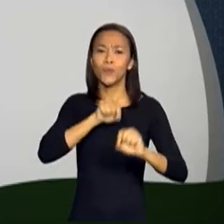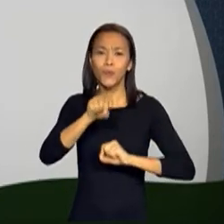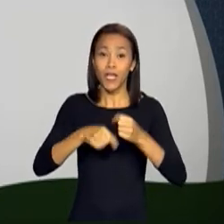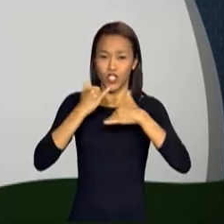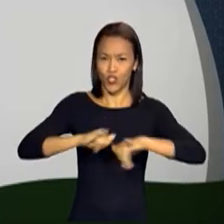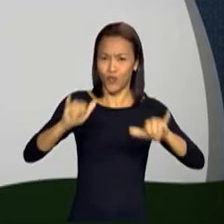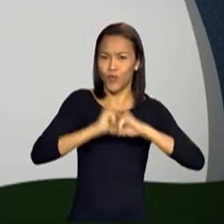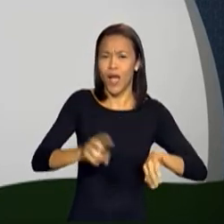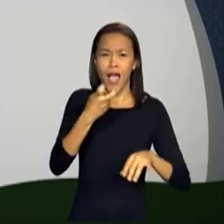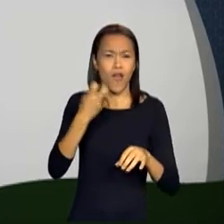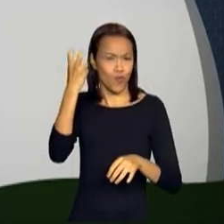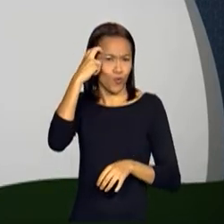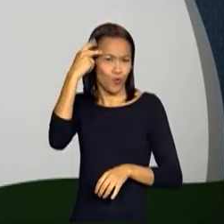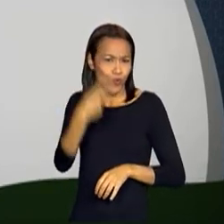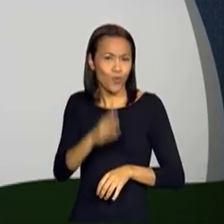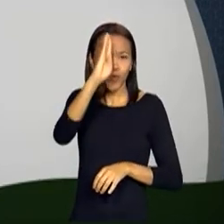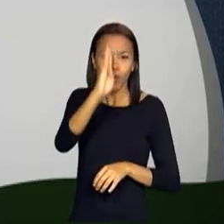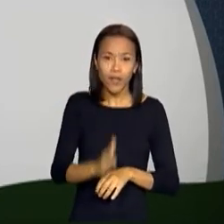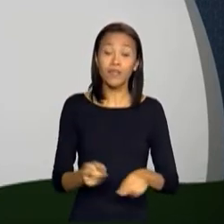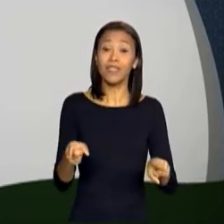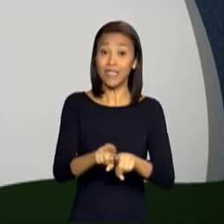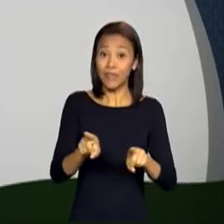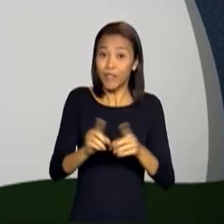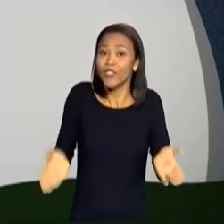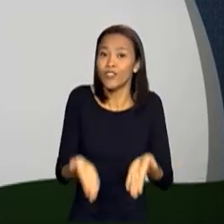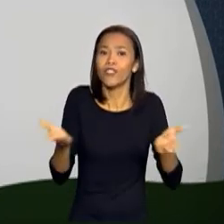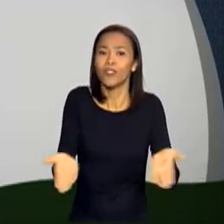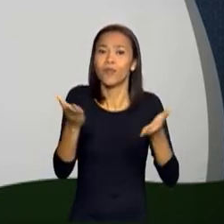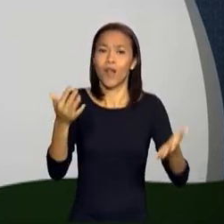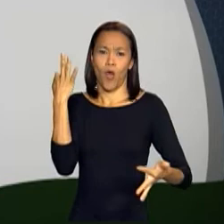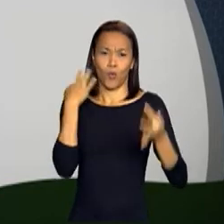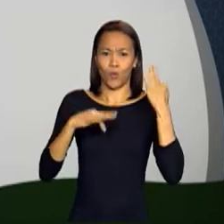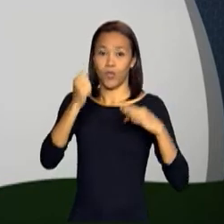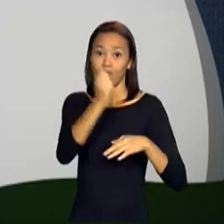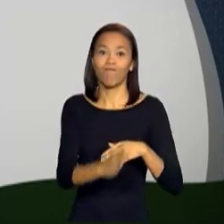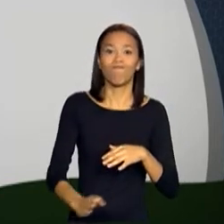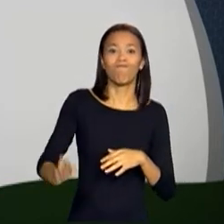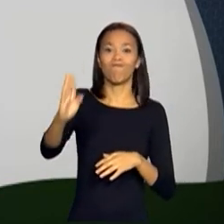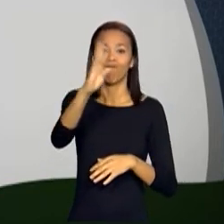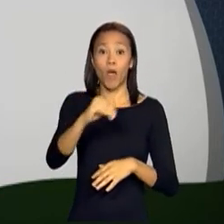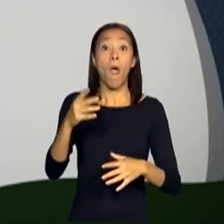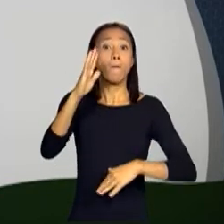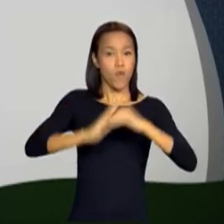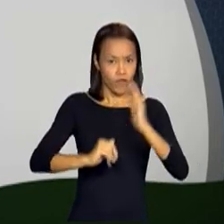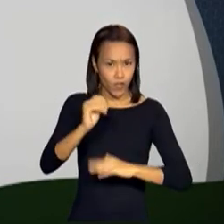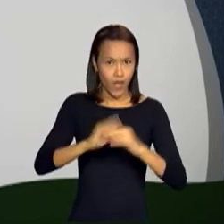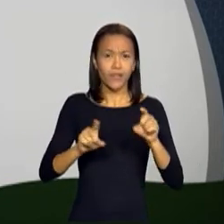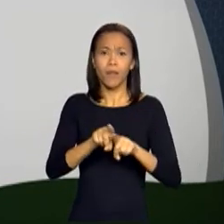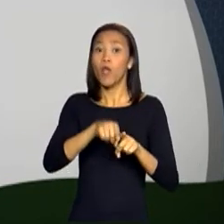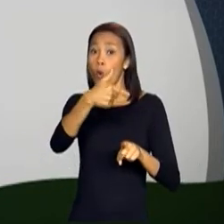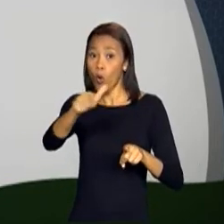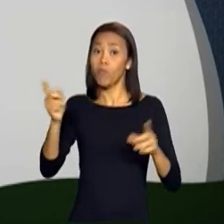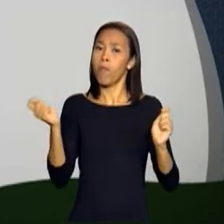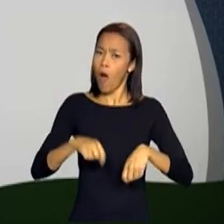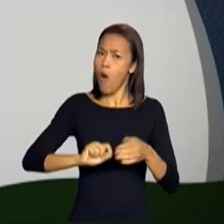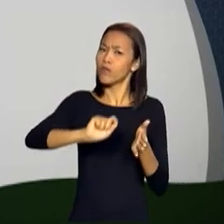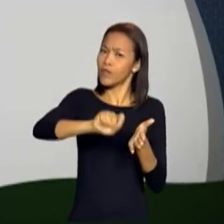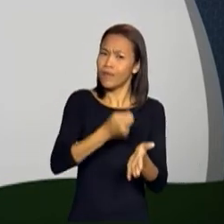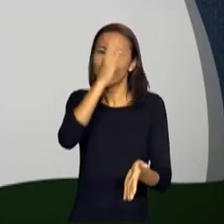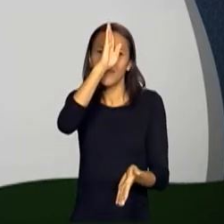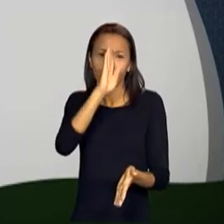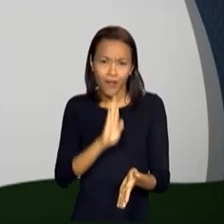divulgar as riquezas brasileiras e estimular o turismo nacional. Profissionais e amadores podem escrever